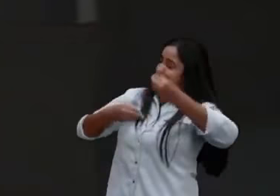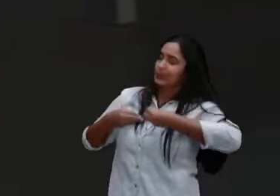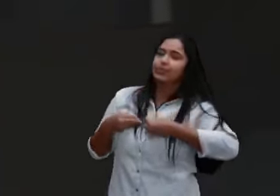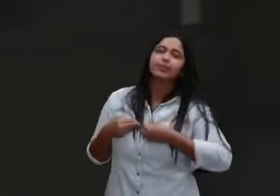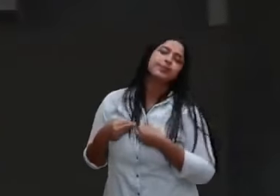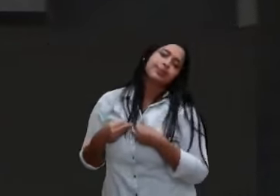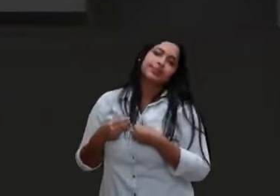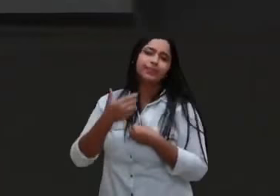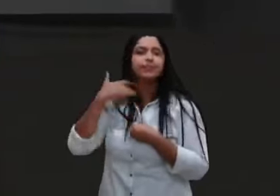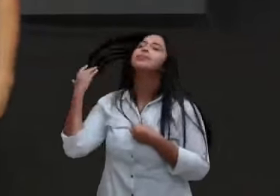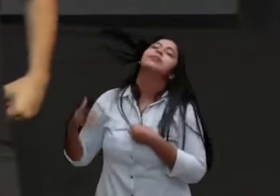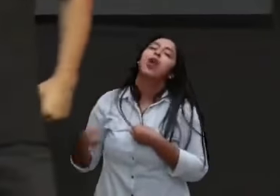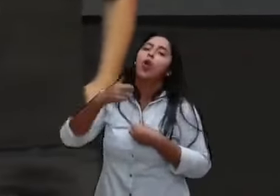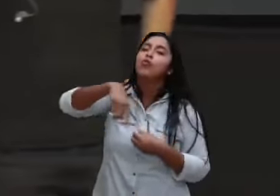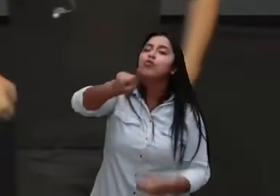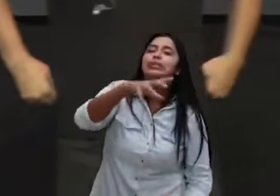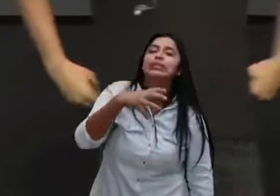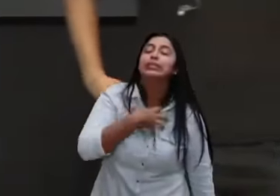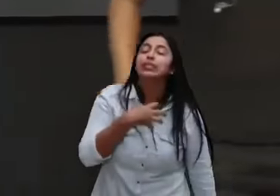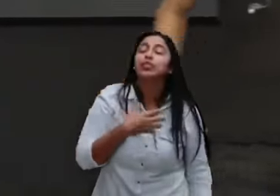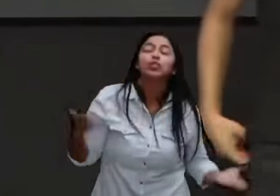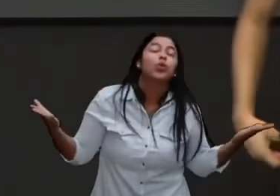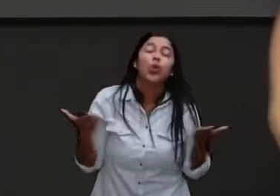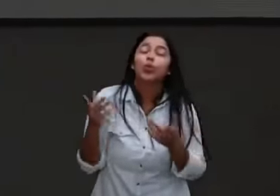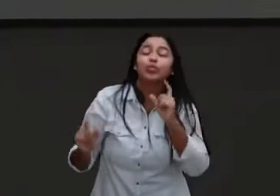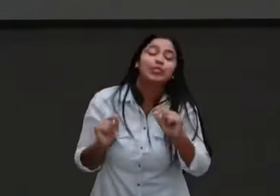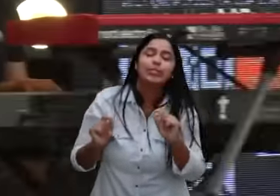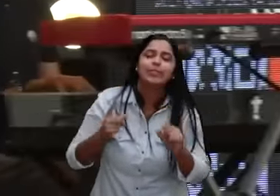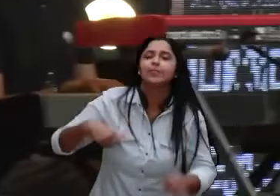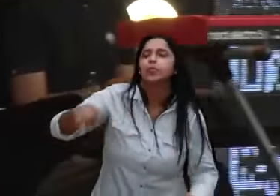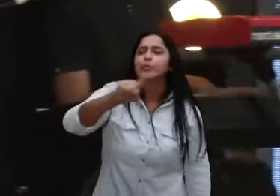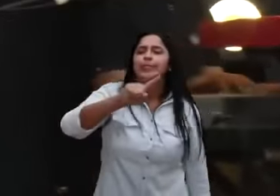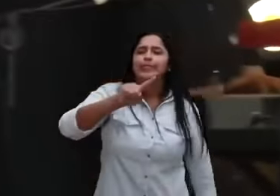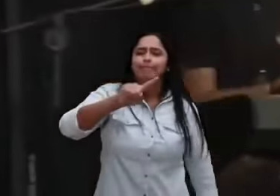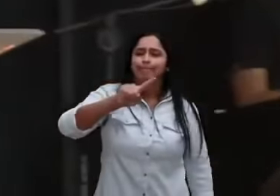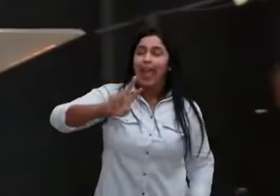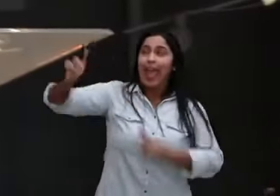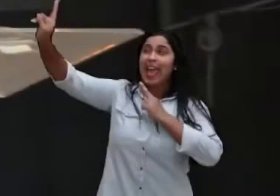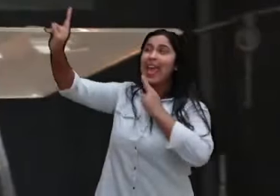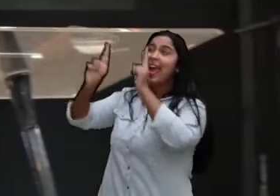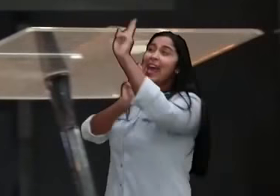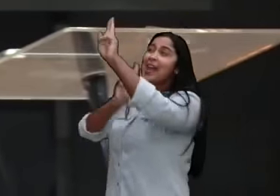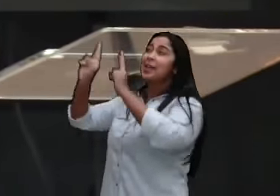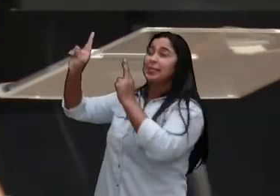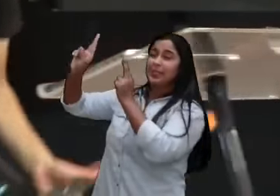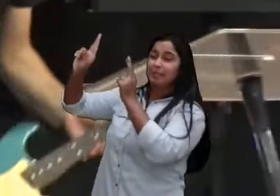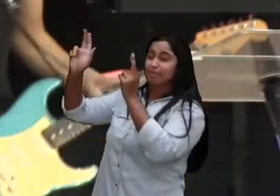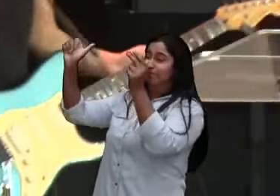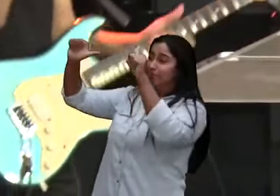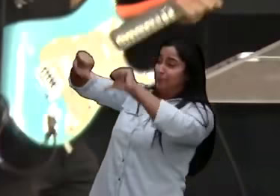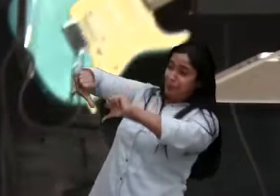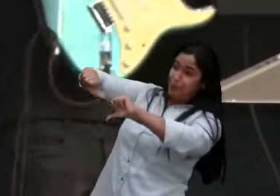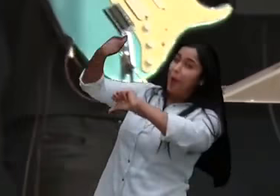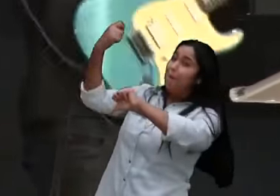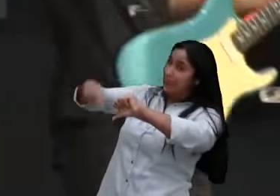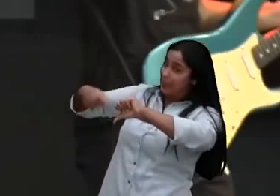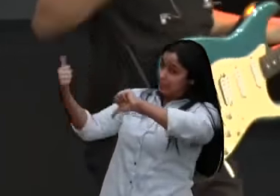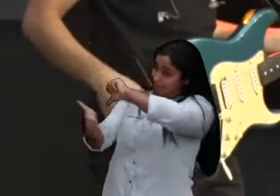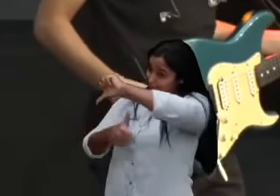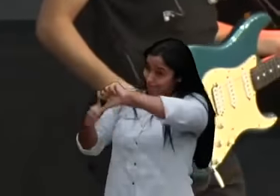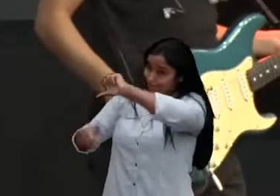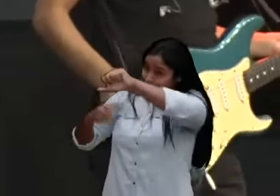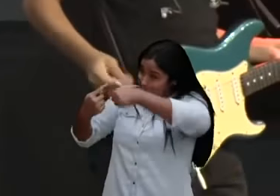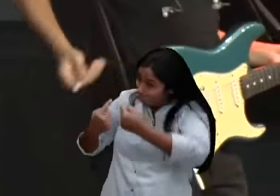se você está sentindo hoje, que é tempo, de um ajuste, da sua relação com Deus, eu queria te fazer, um desafio,